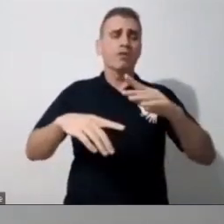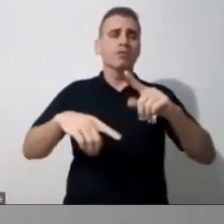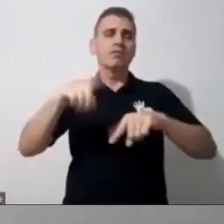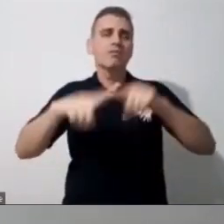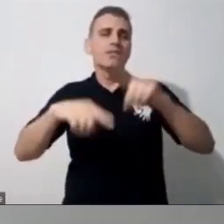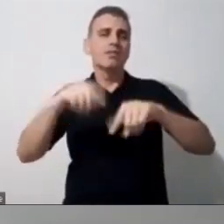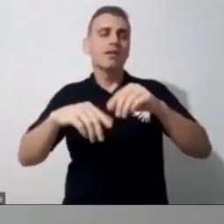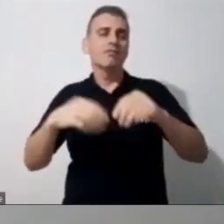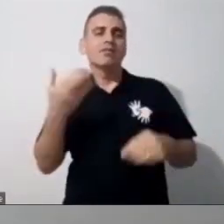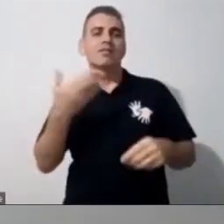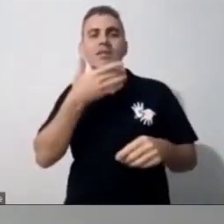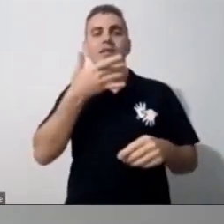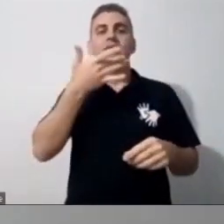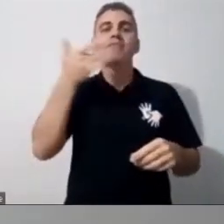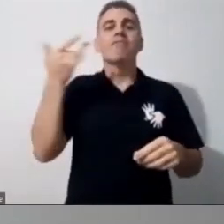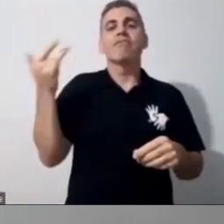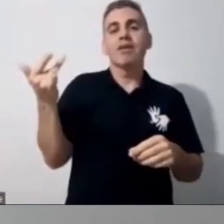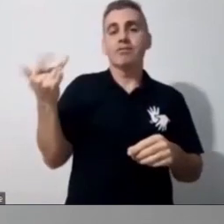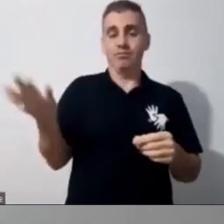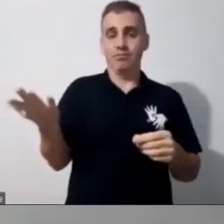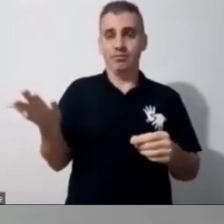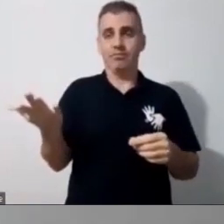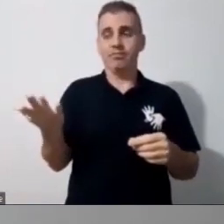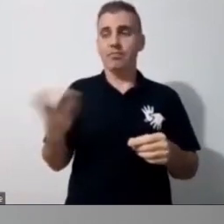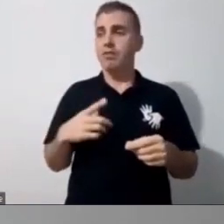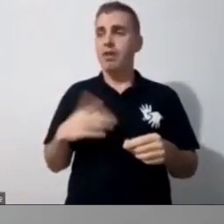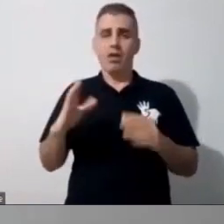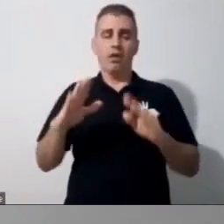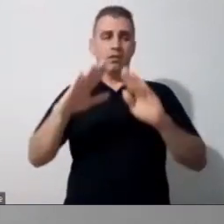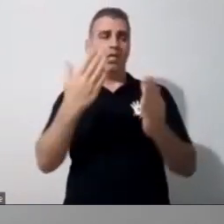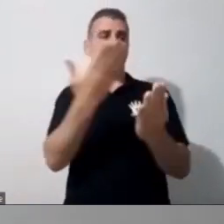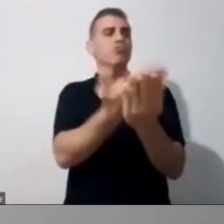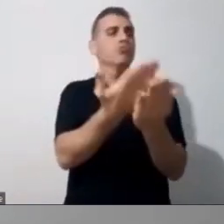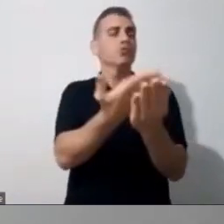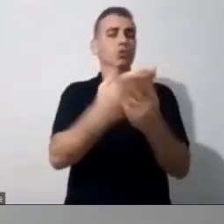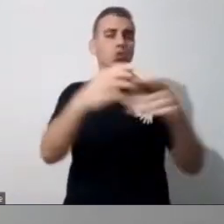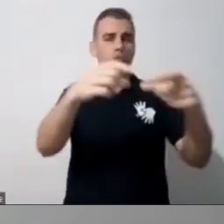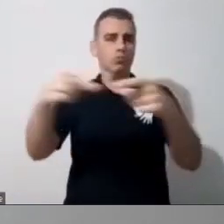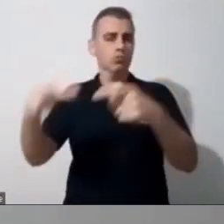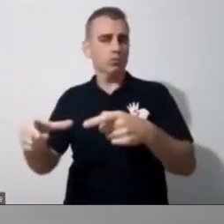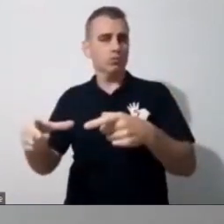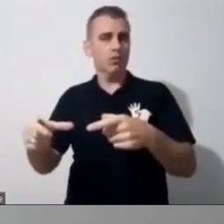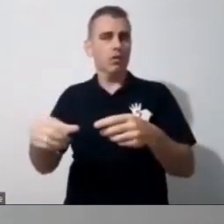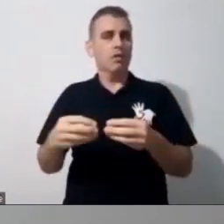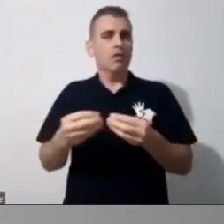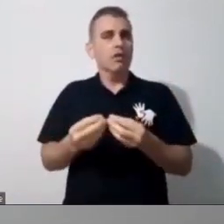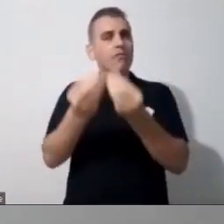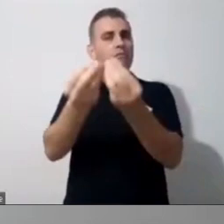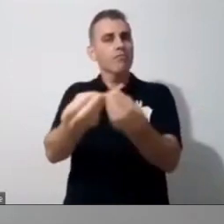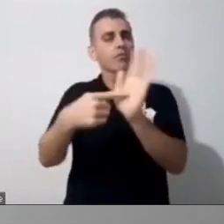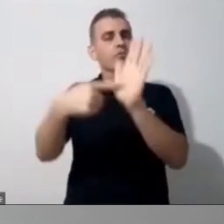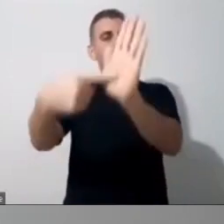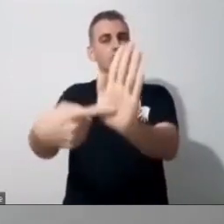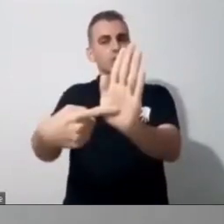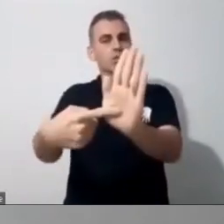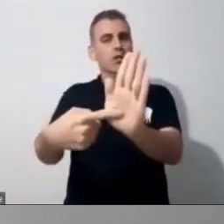questão da sala de aula, é a questão da casa dele. Então, tu vai ter que trazer as práticas mais comuns, as coisas que ele tem